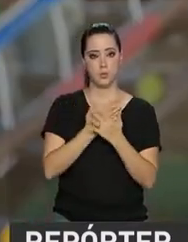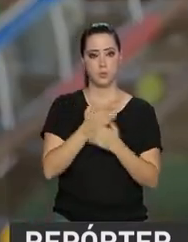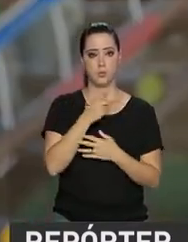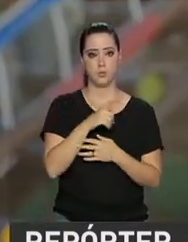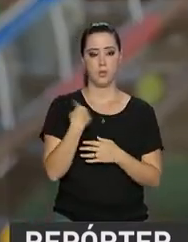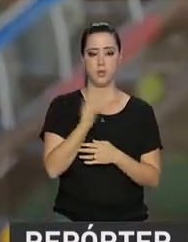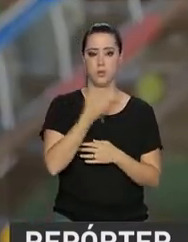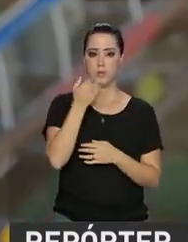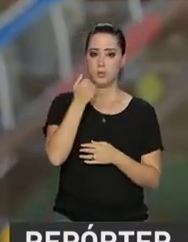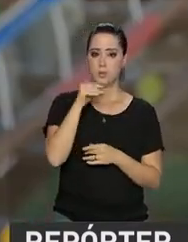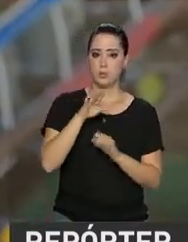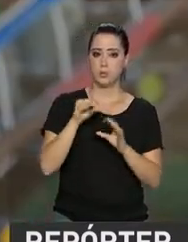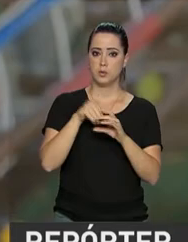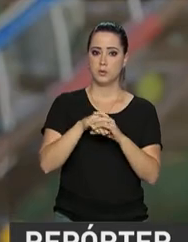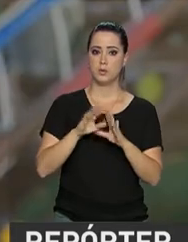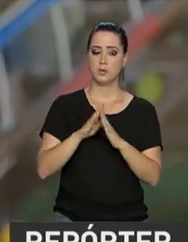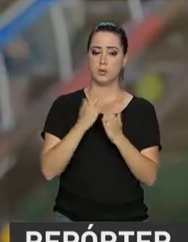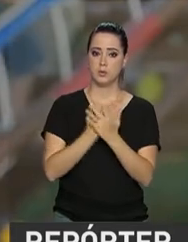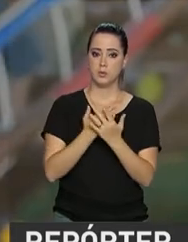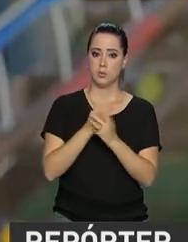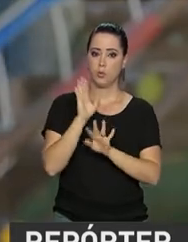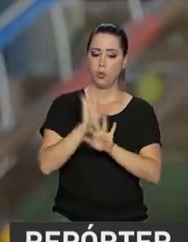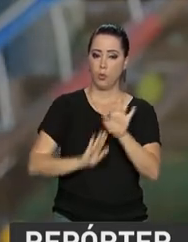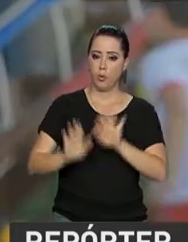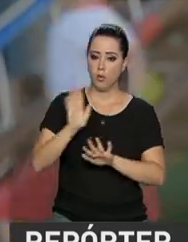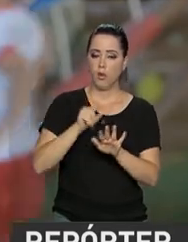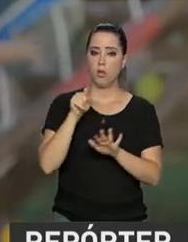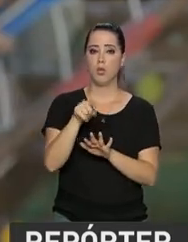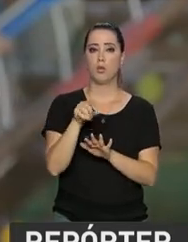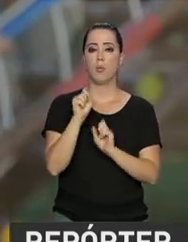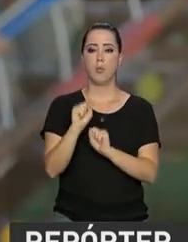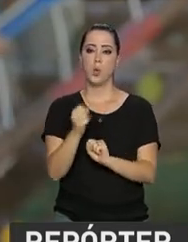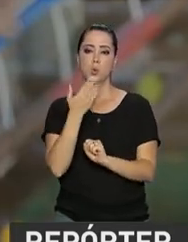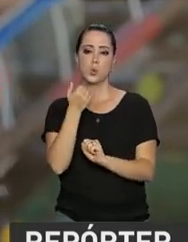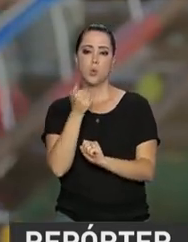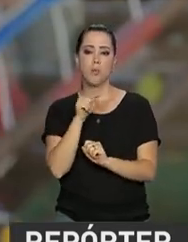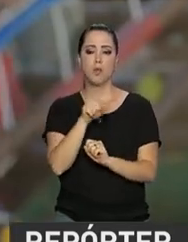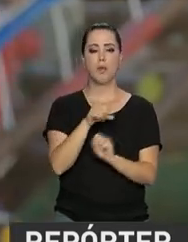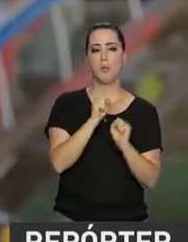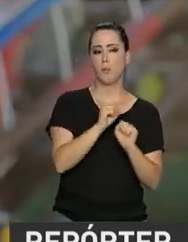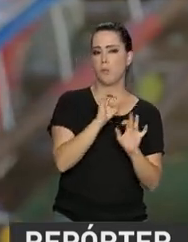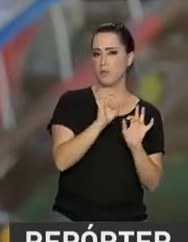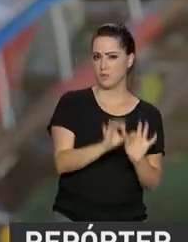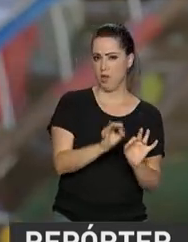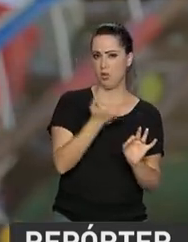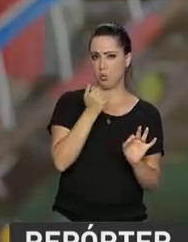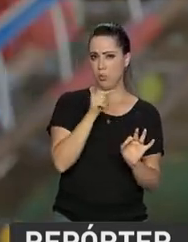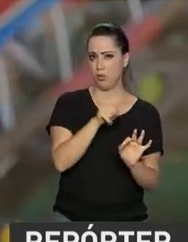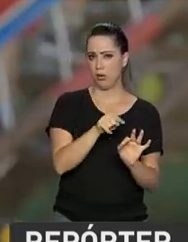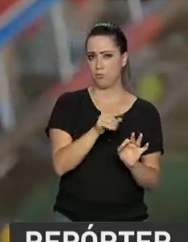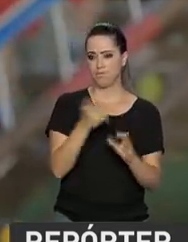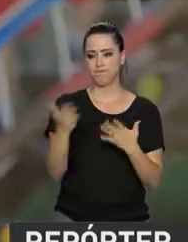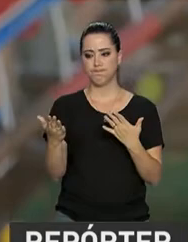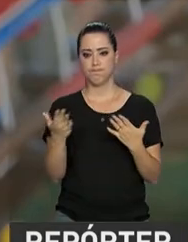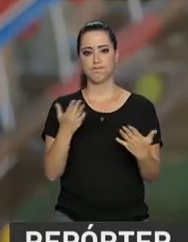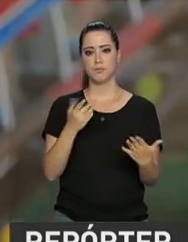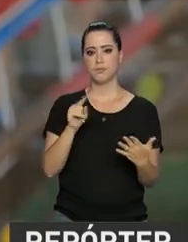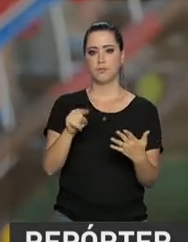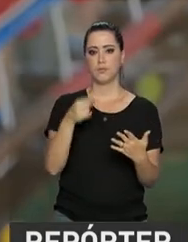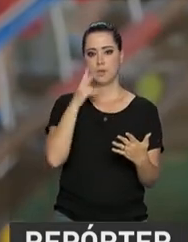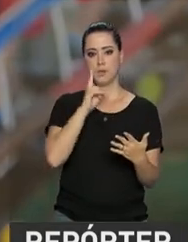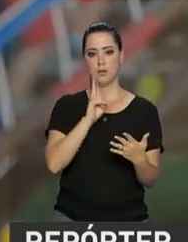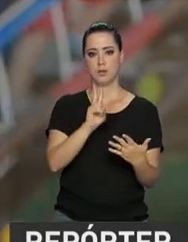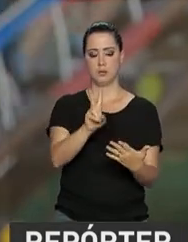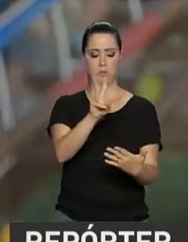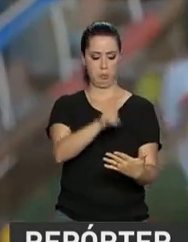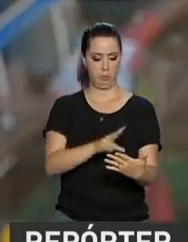dentro de uma escola, a gente tem que ter esse cuidado. Com o que a criança pode comer, o que é adequado ela comer. E quando ela vai olhar